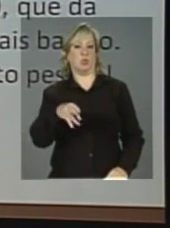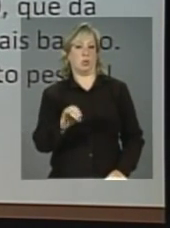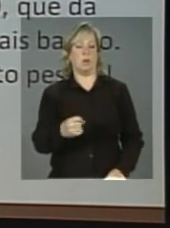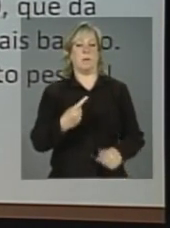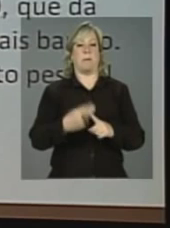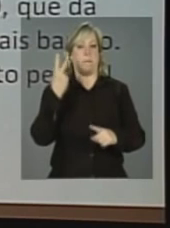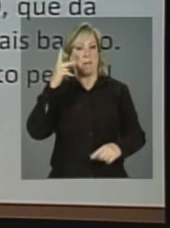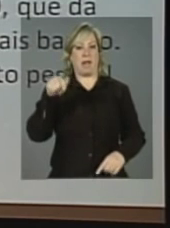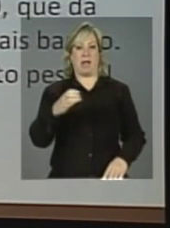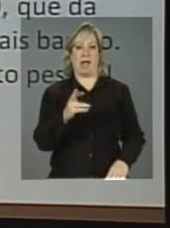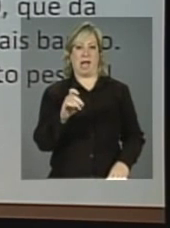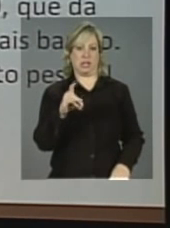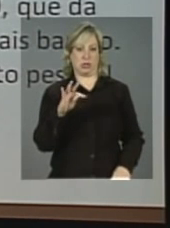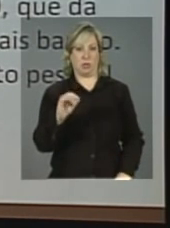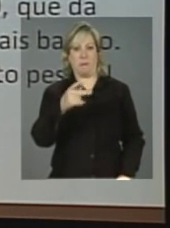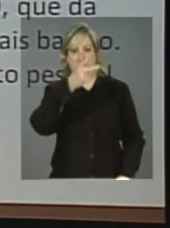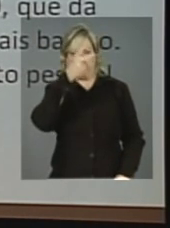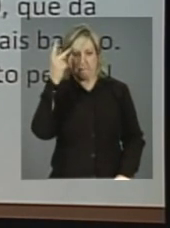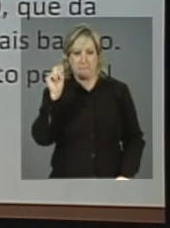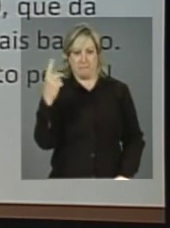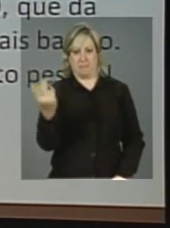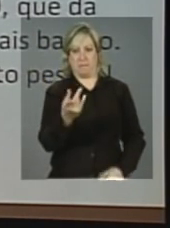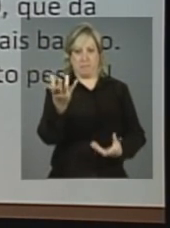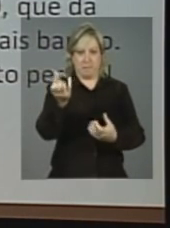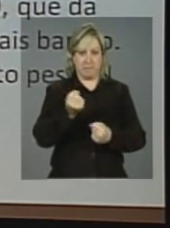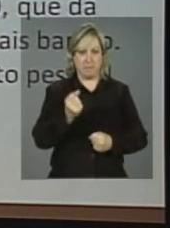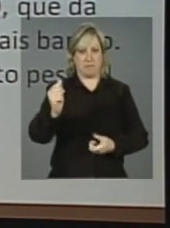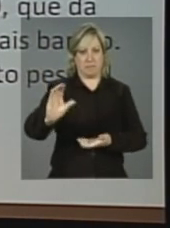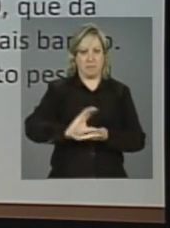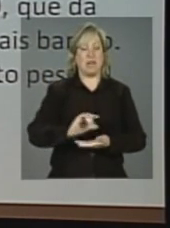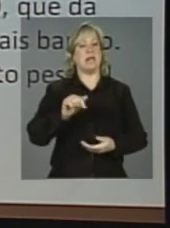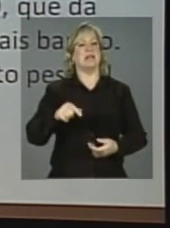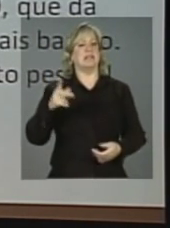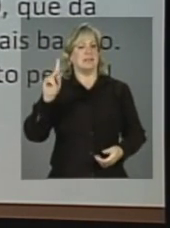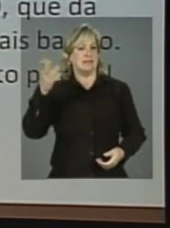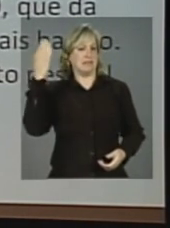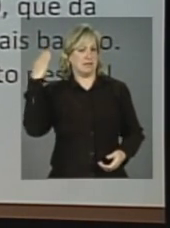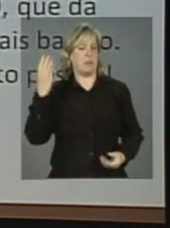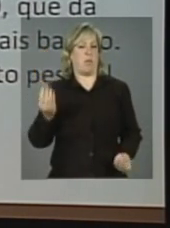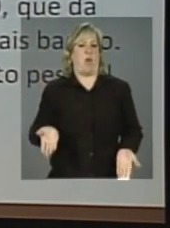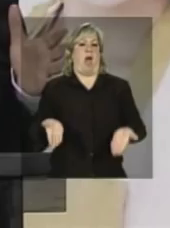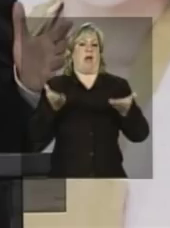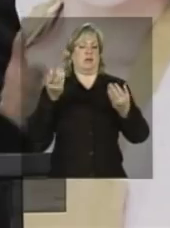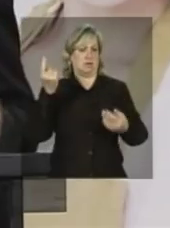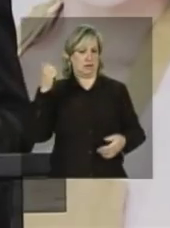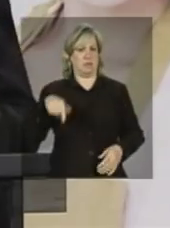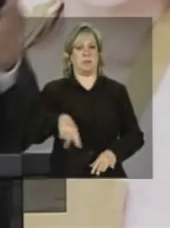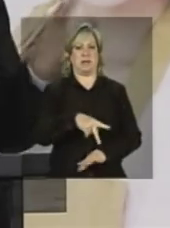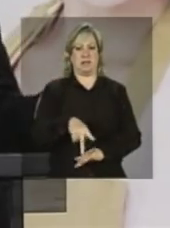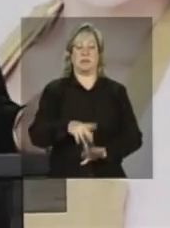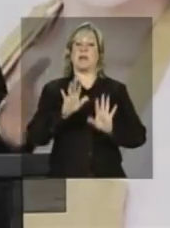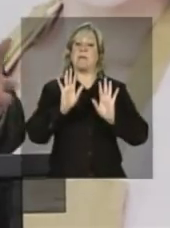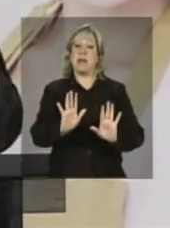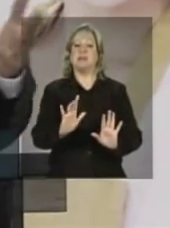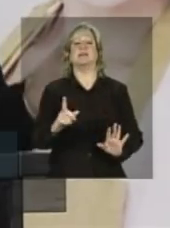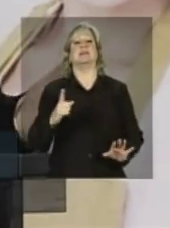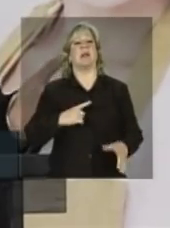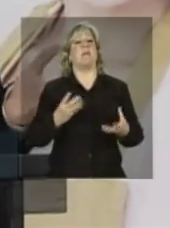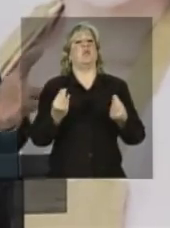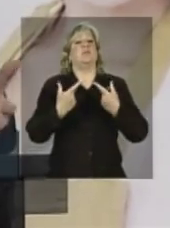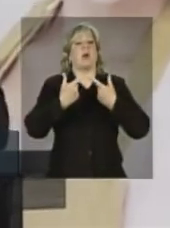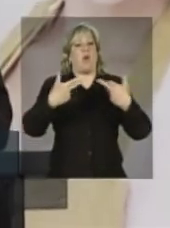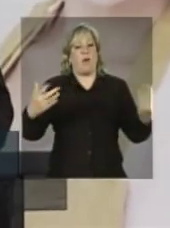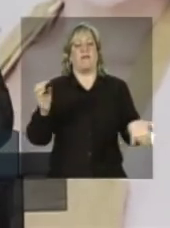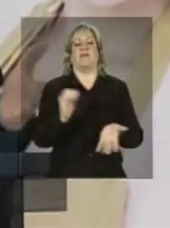foram extraordinariamente elevadas no país. Mas, apesar de tudo isto, ainda há muita coisa por